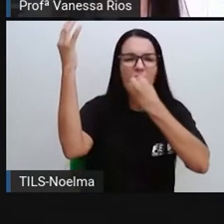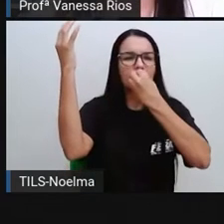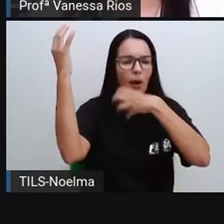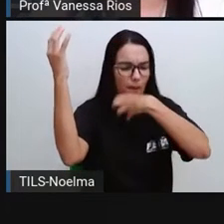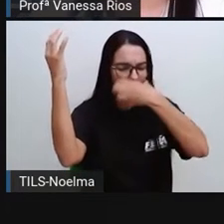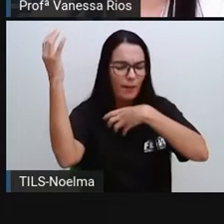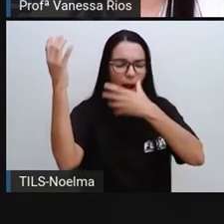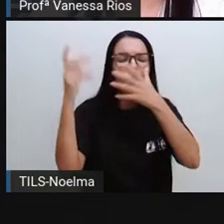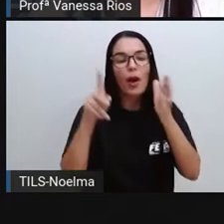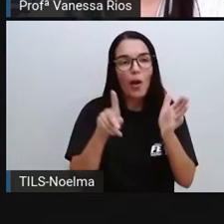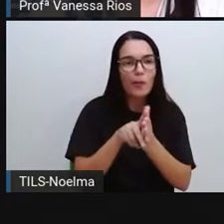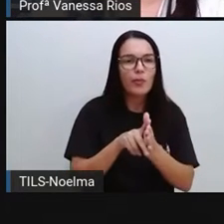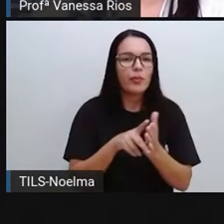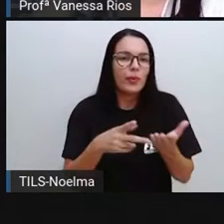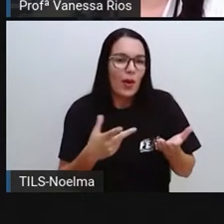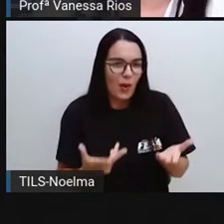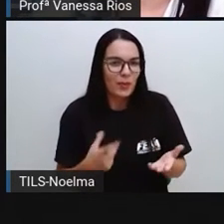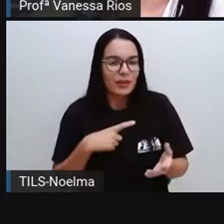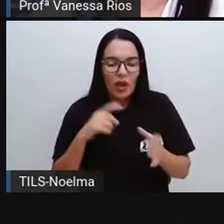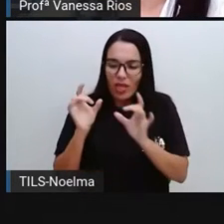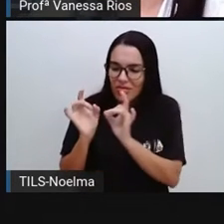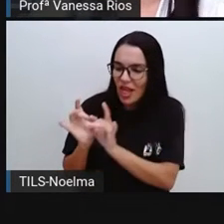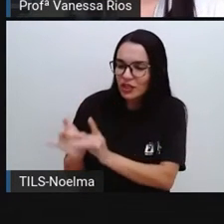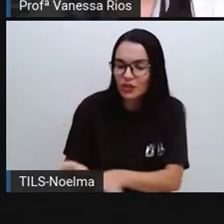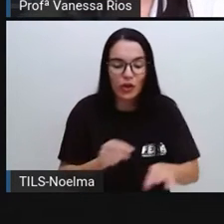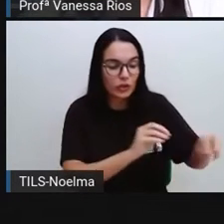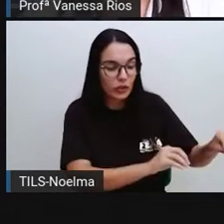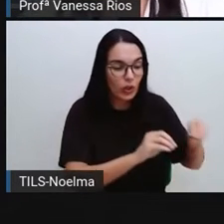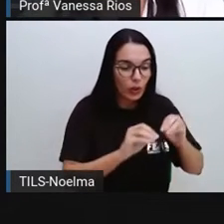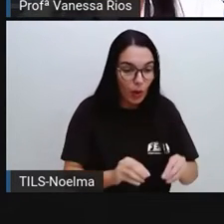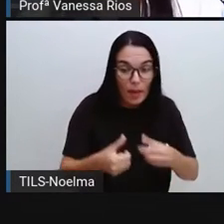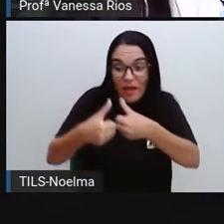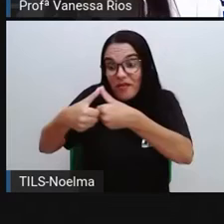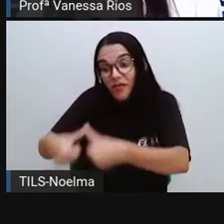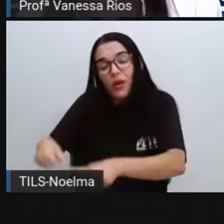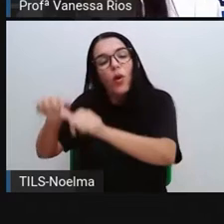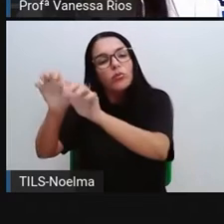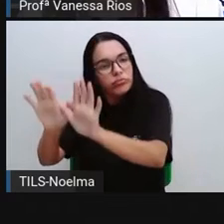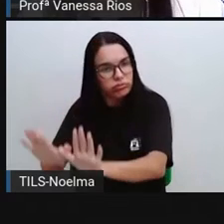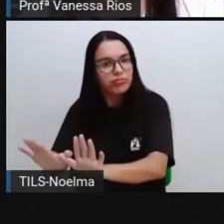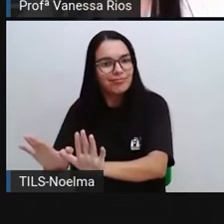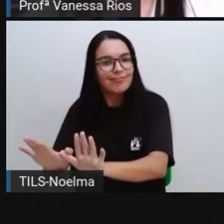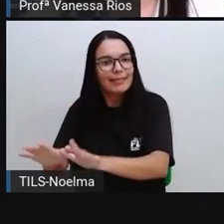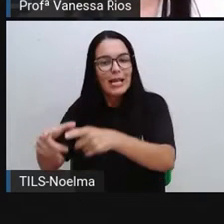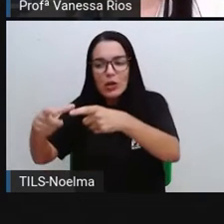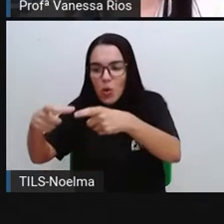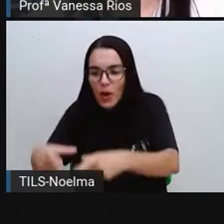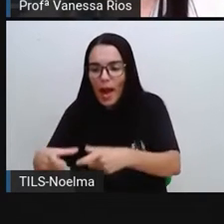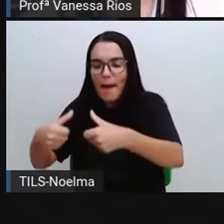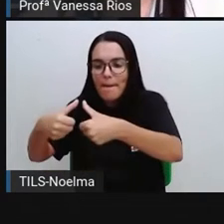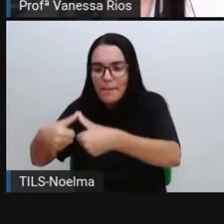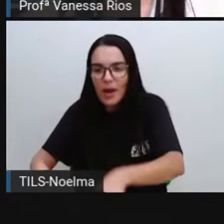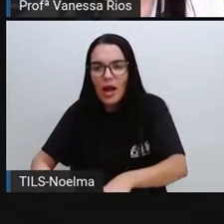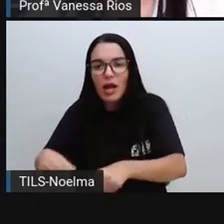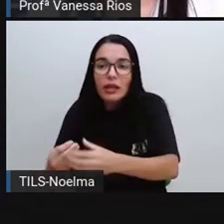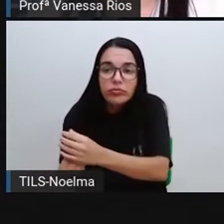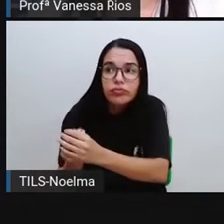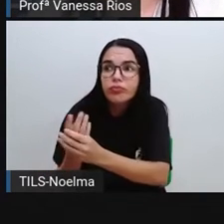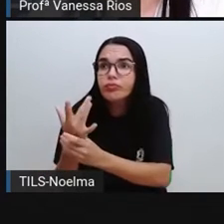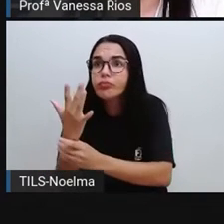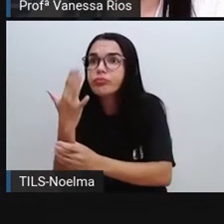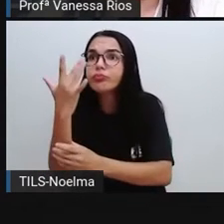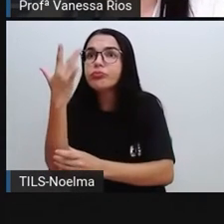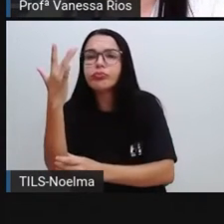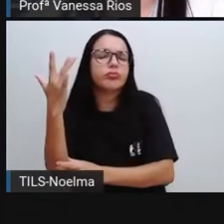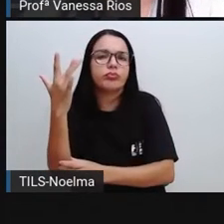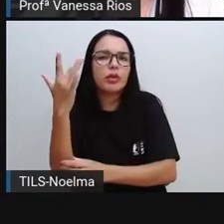que permitiram aí deixar de ser nômade e passar a ser sedentário. Então, é um processo que acontece de forma